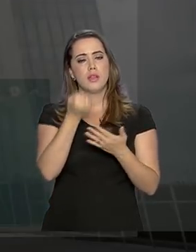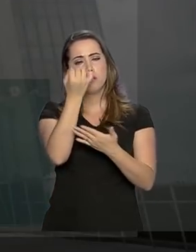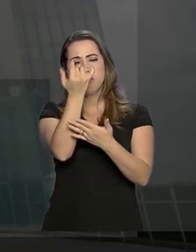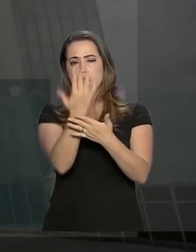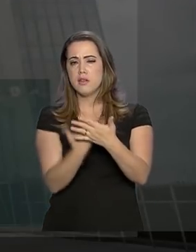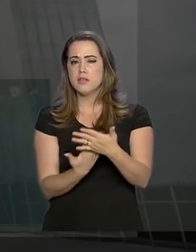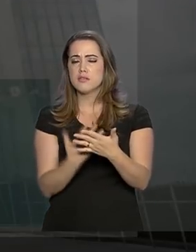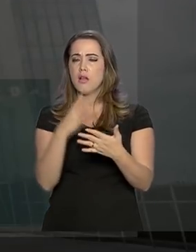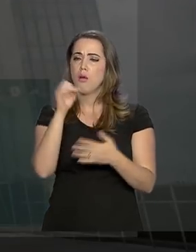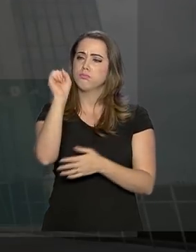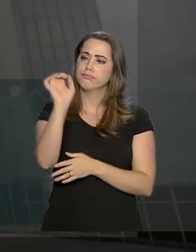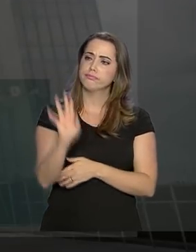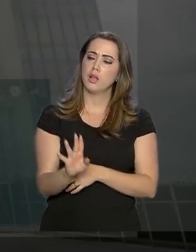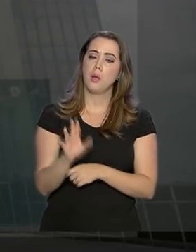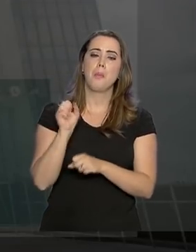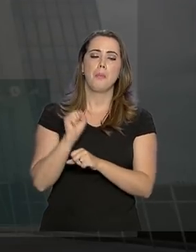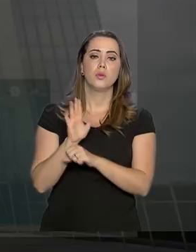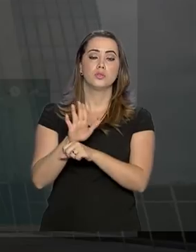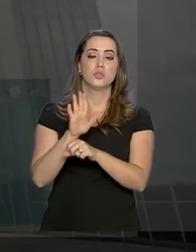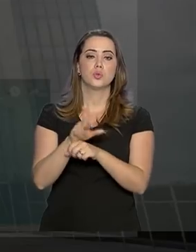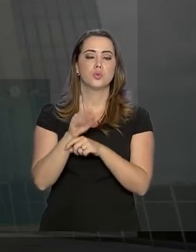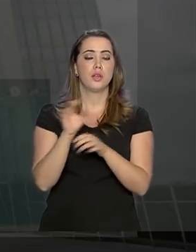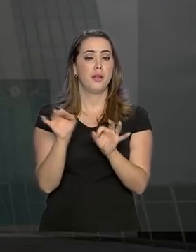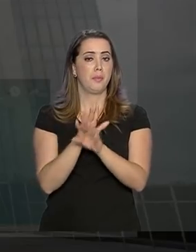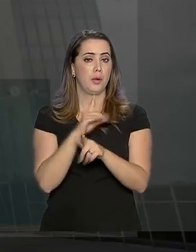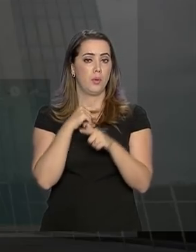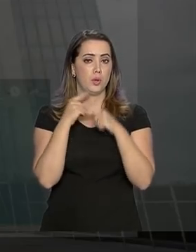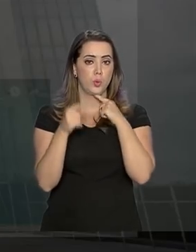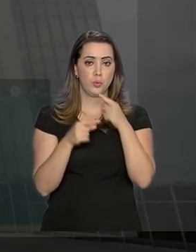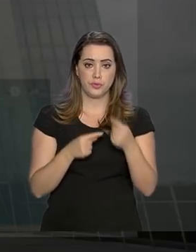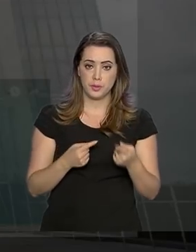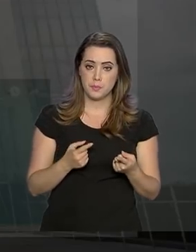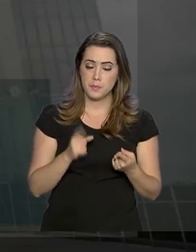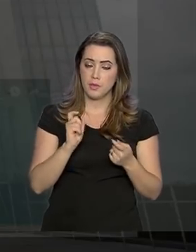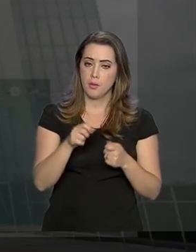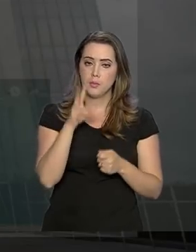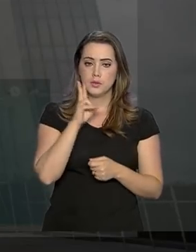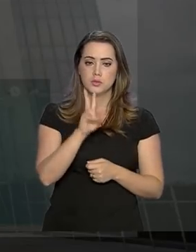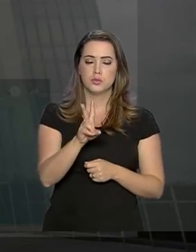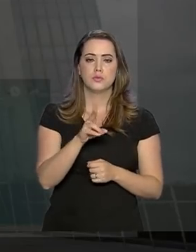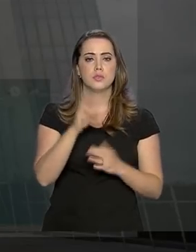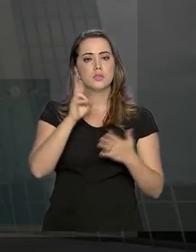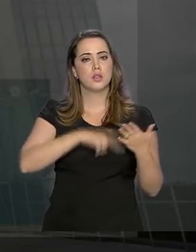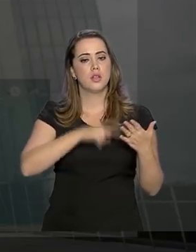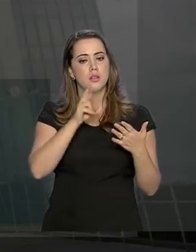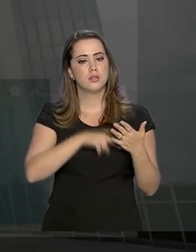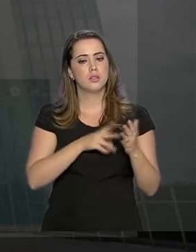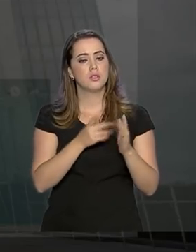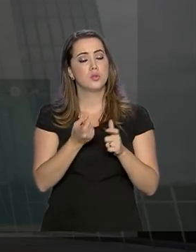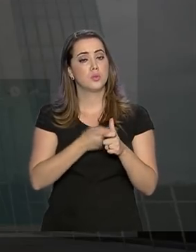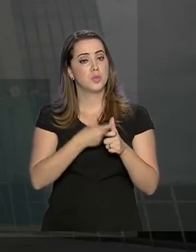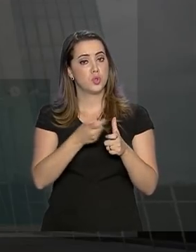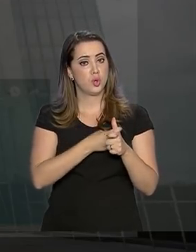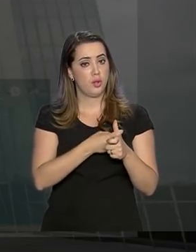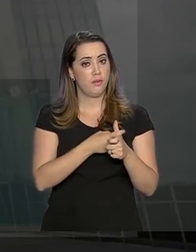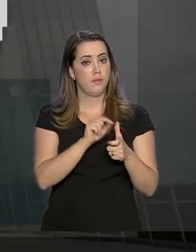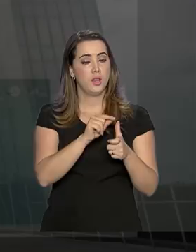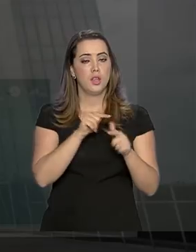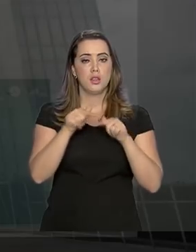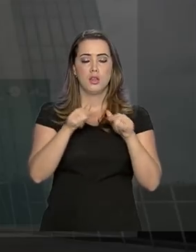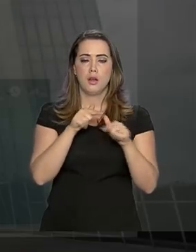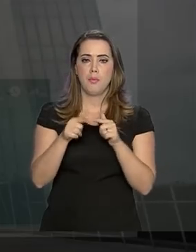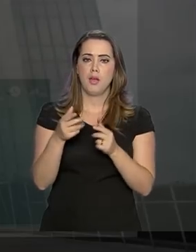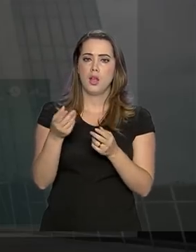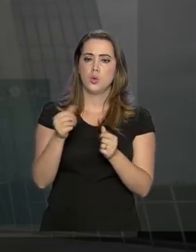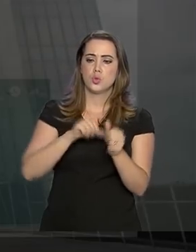os assuntos em que pode ajudar a tirar dúvidas. É possível consultar relatórios sobre dívidas, operações de